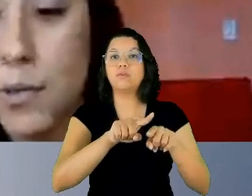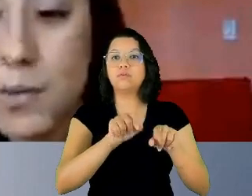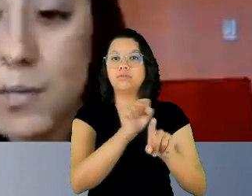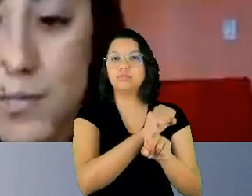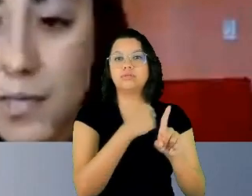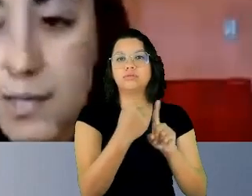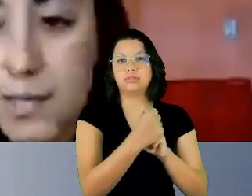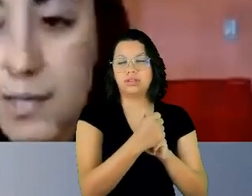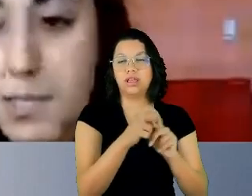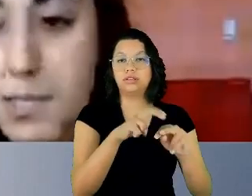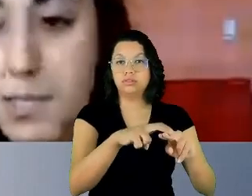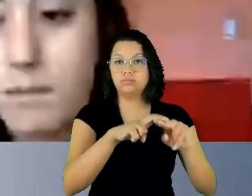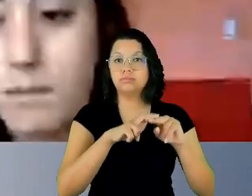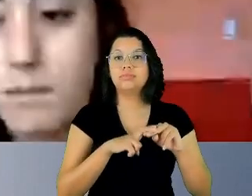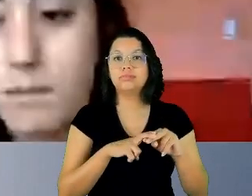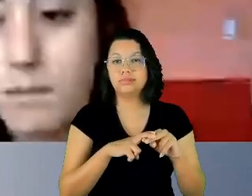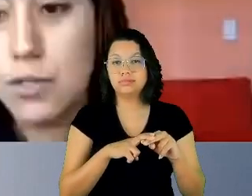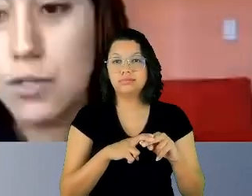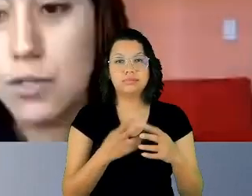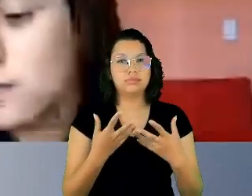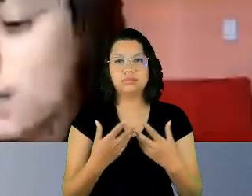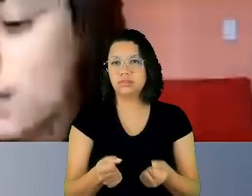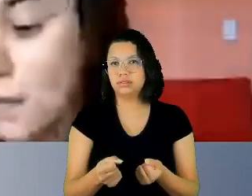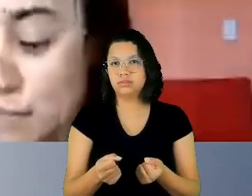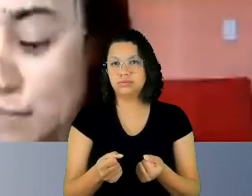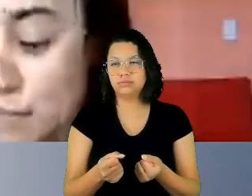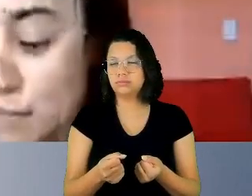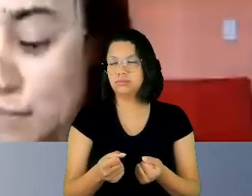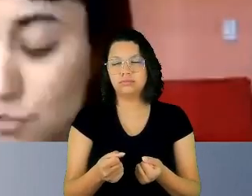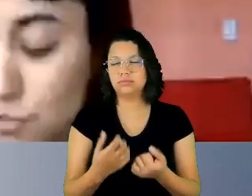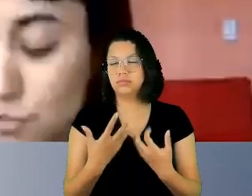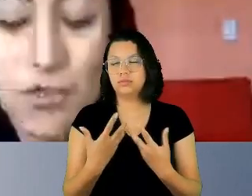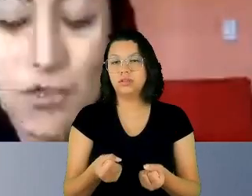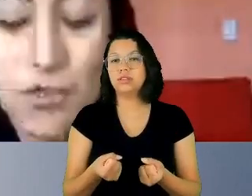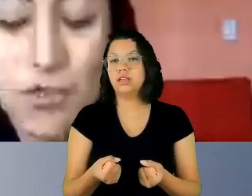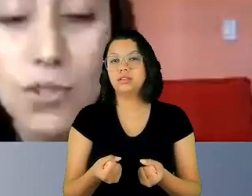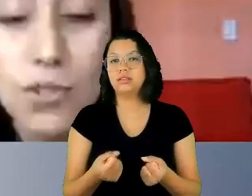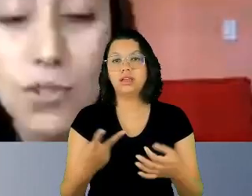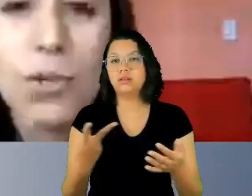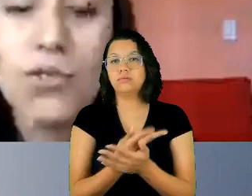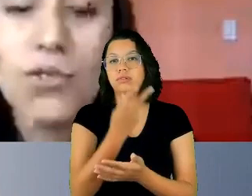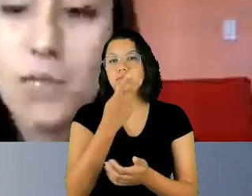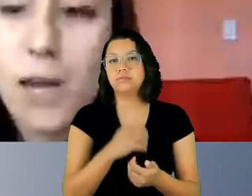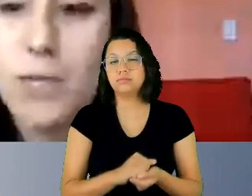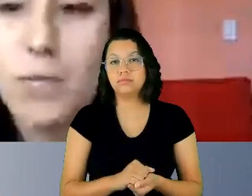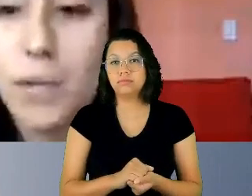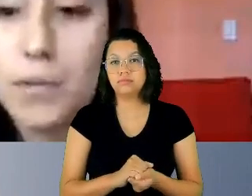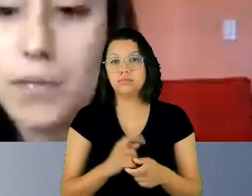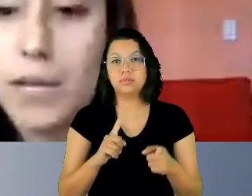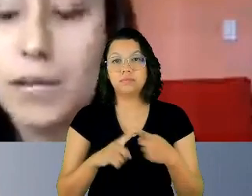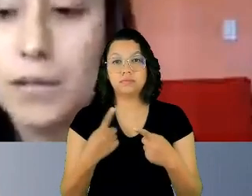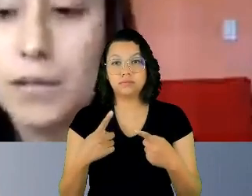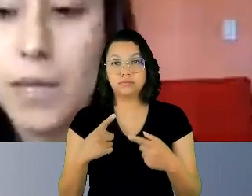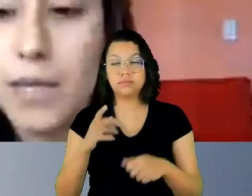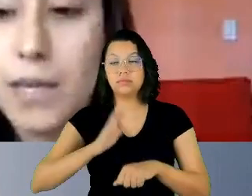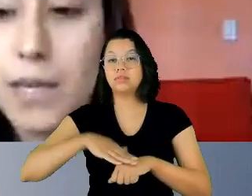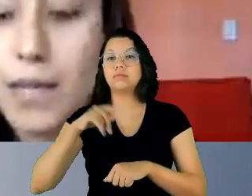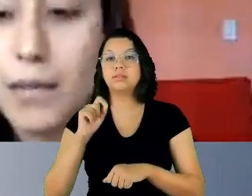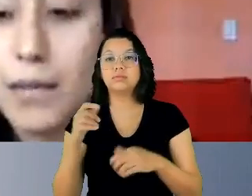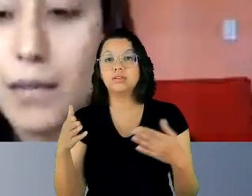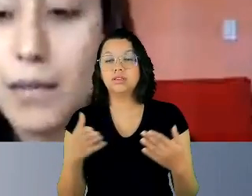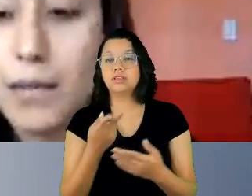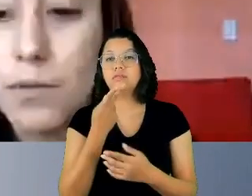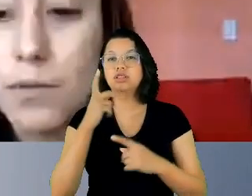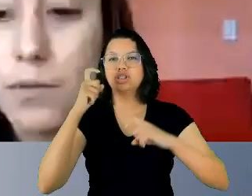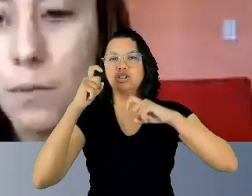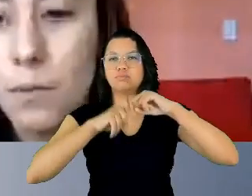né? A gente não aceita que isso aconteça. Mas, além disso, a gente fala de estupro, né? A gente sabe pelos dados também que